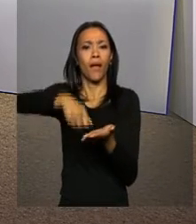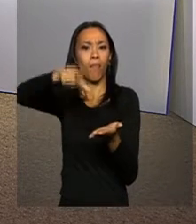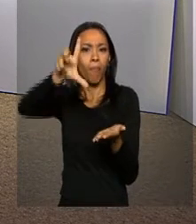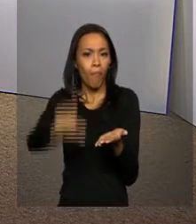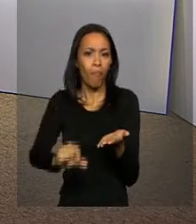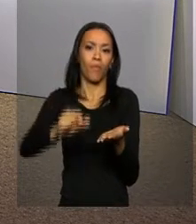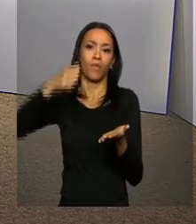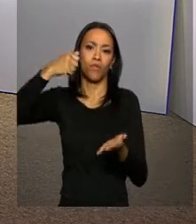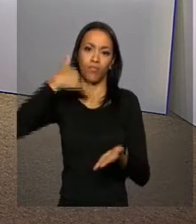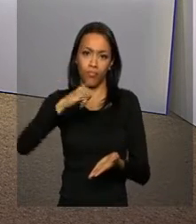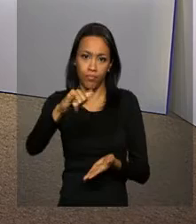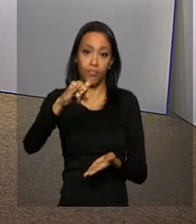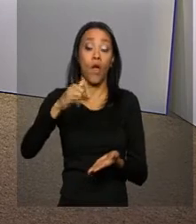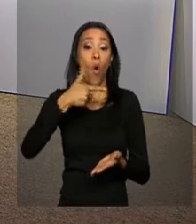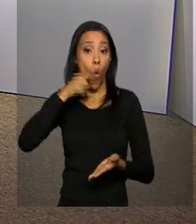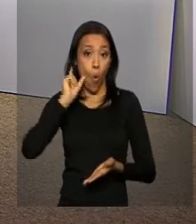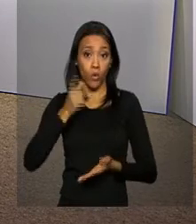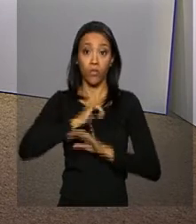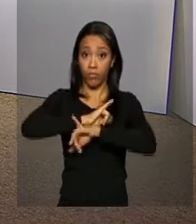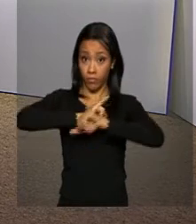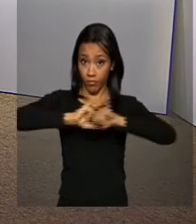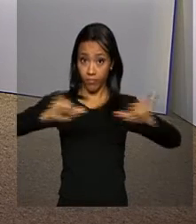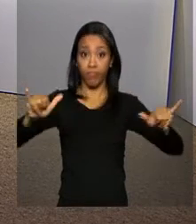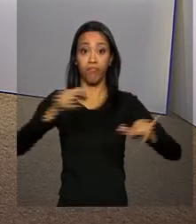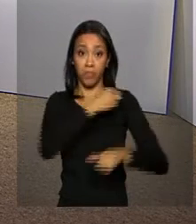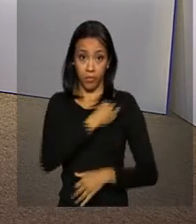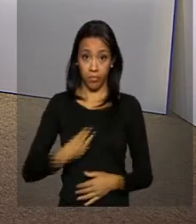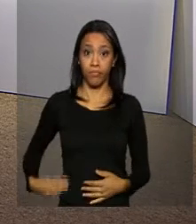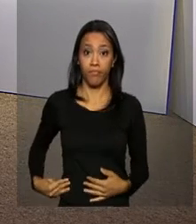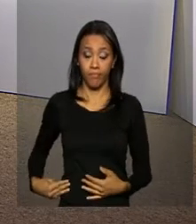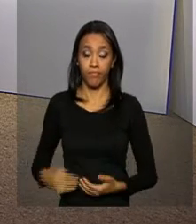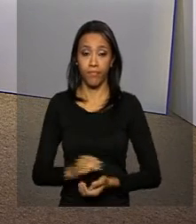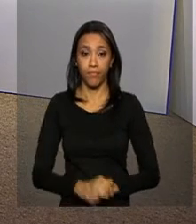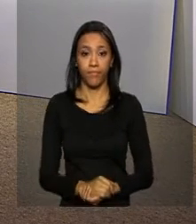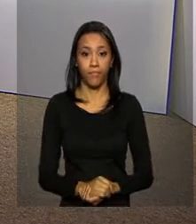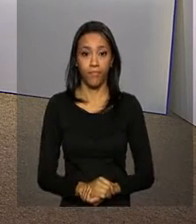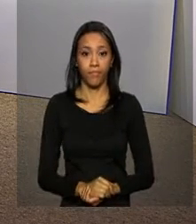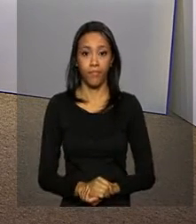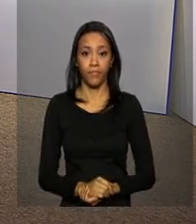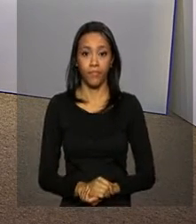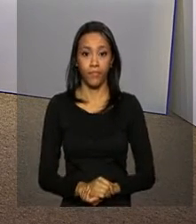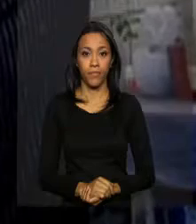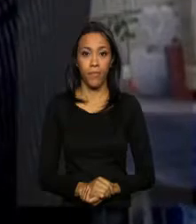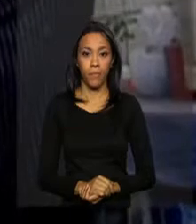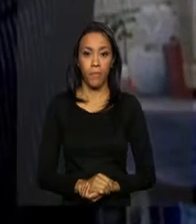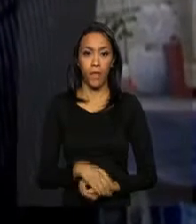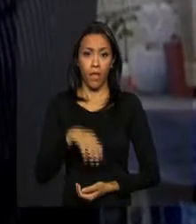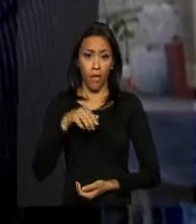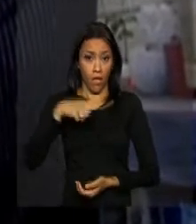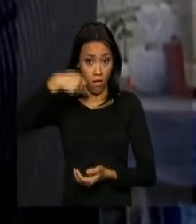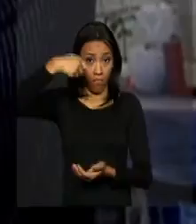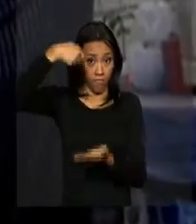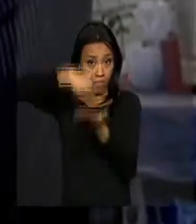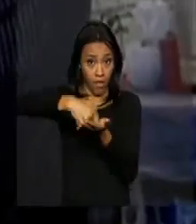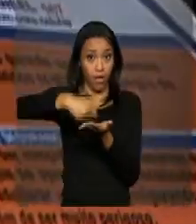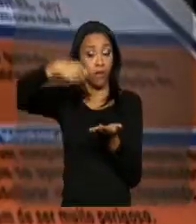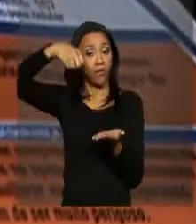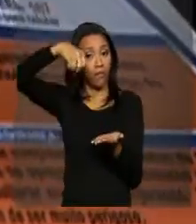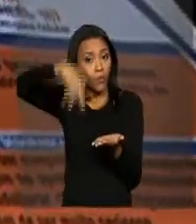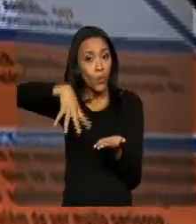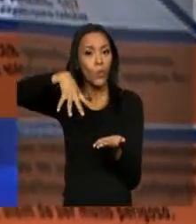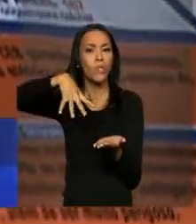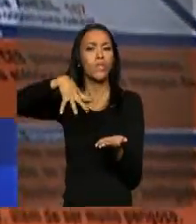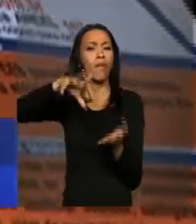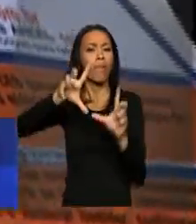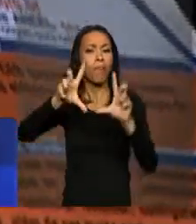O anúncio foi feito ontem pelo ministro de Minas e Energia, Eduardo Braga. A conta de luz vai ficar pelo menos 3